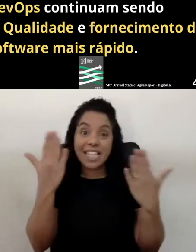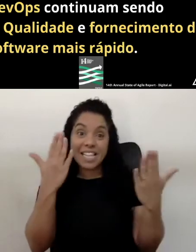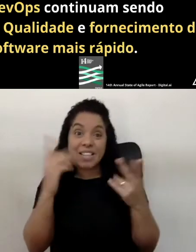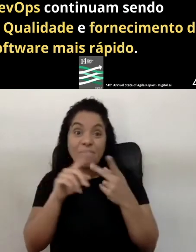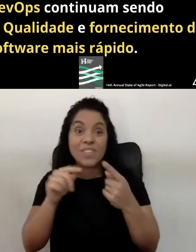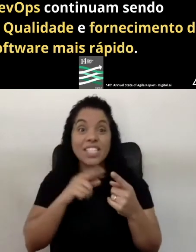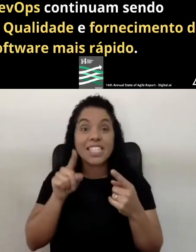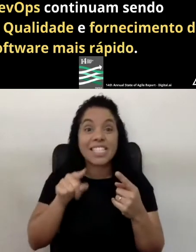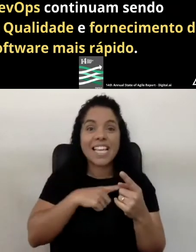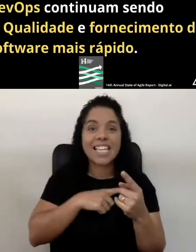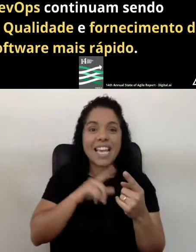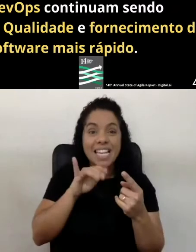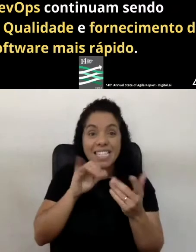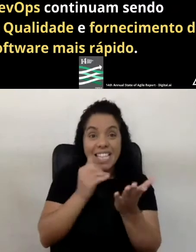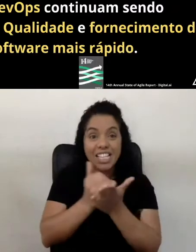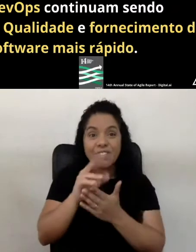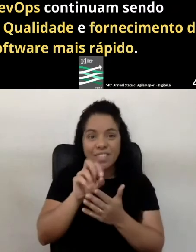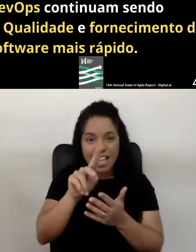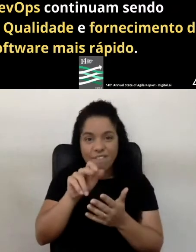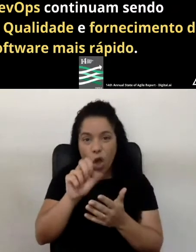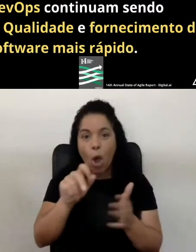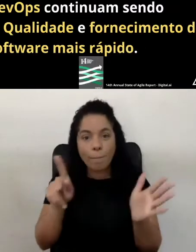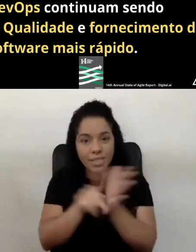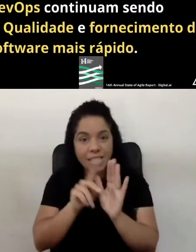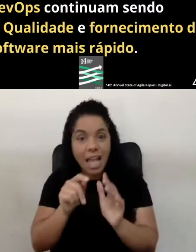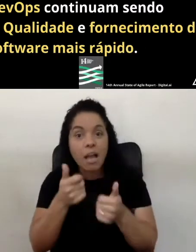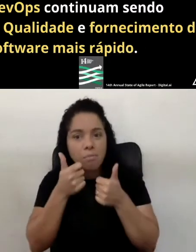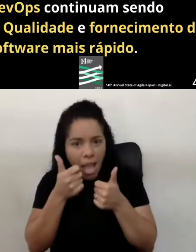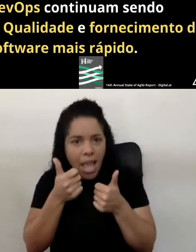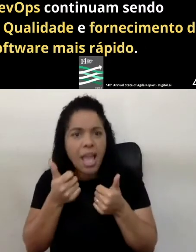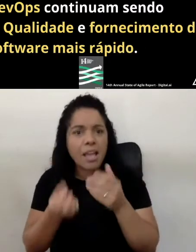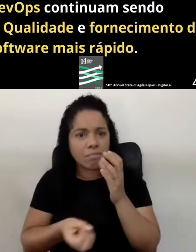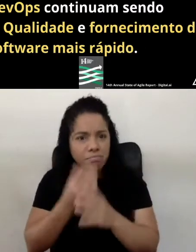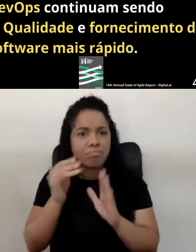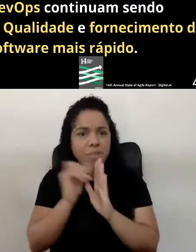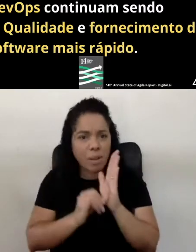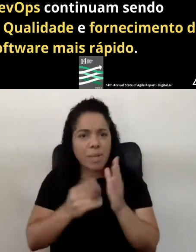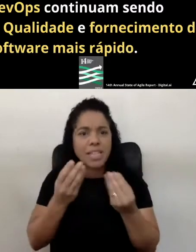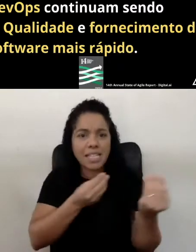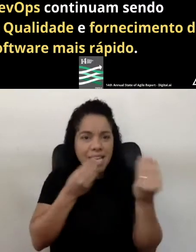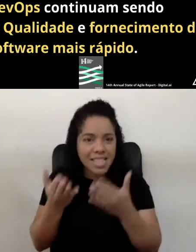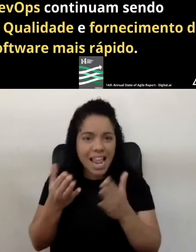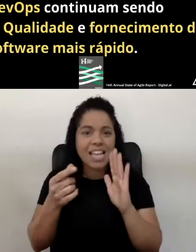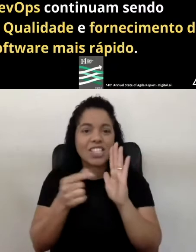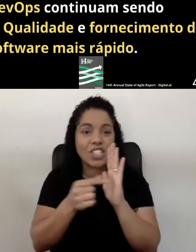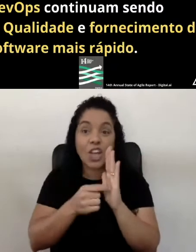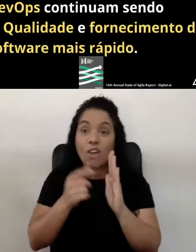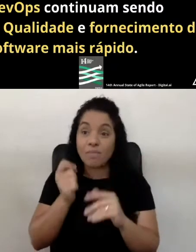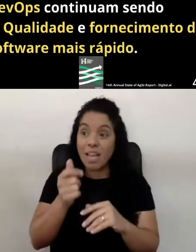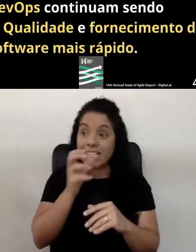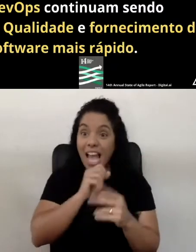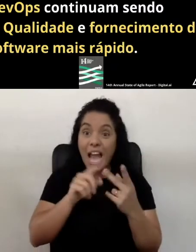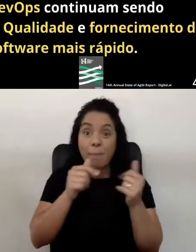DevOps, elas estão sendo aí, de fato, sendo bem implementadas. E se a entrega de software de forma mais rápida,